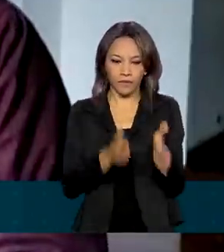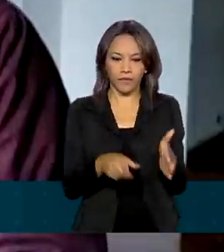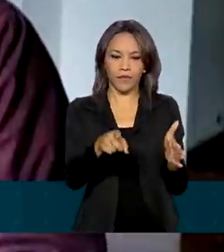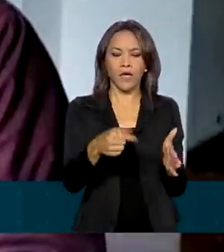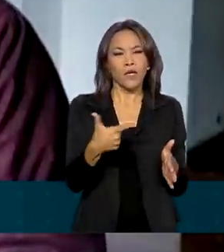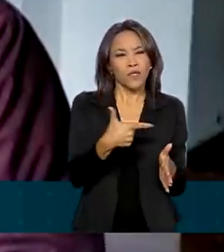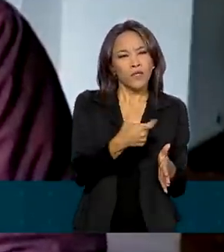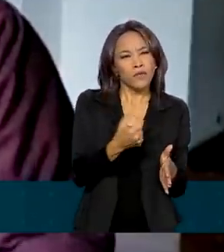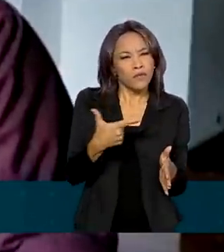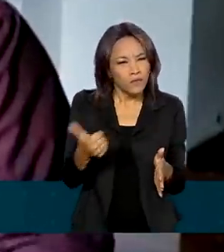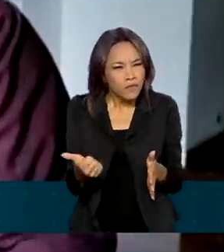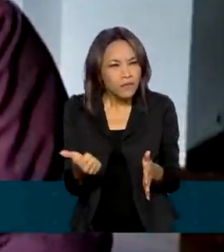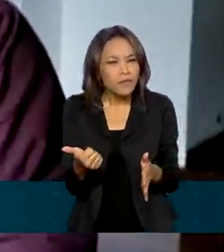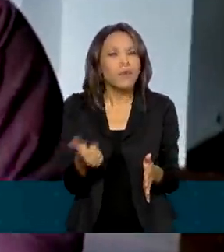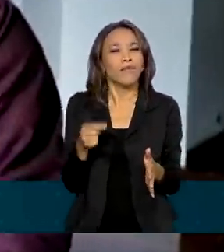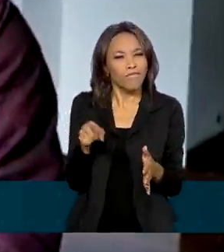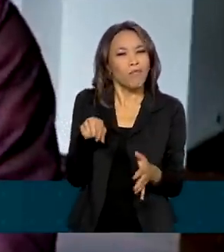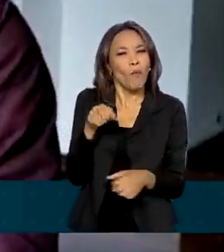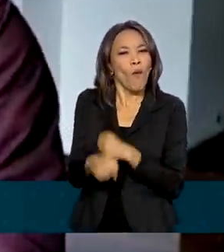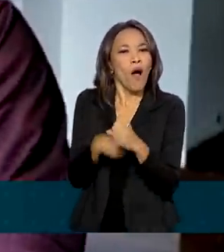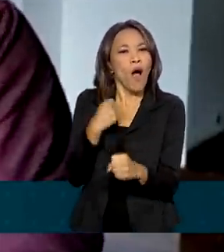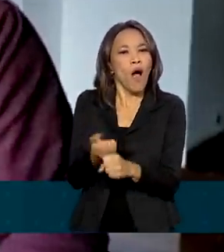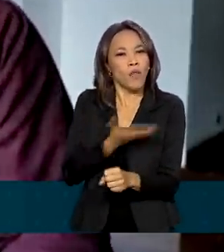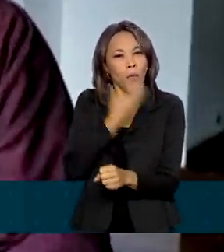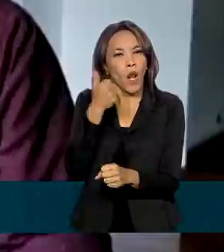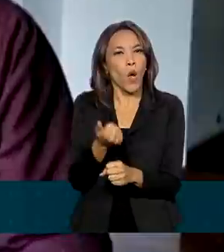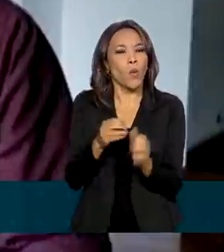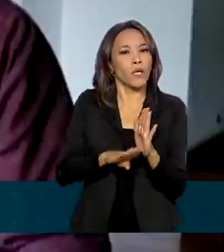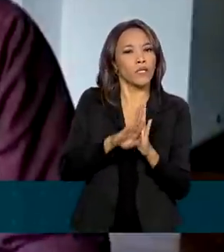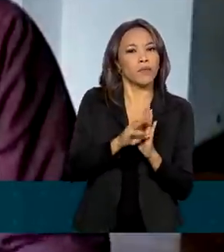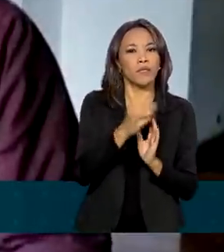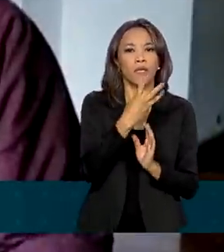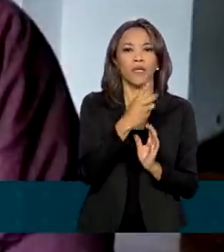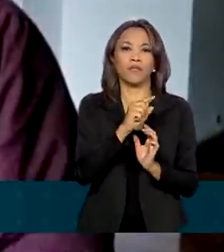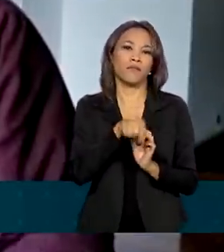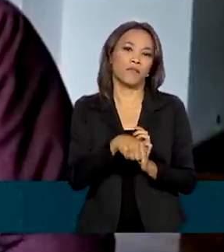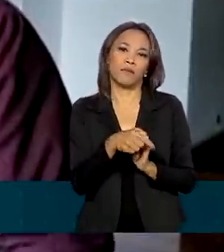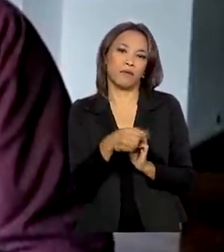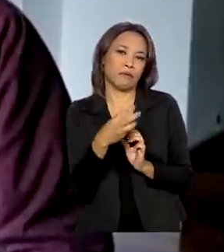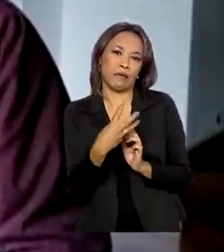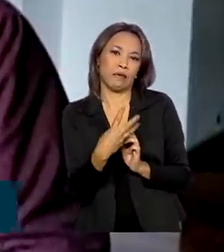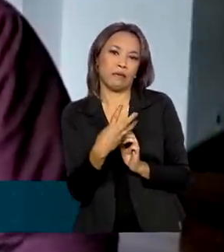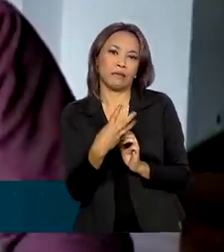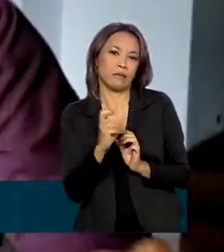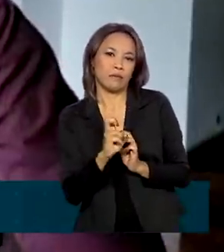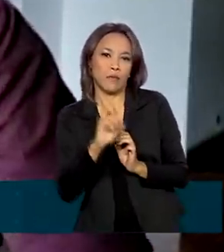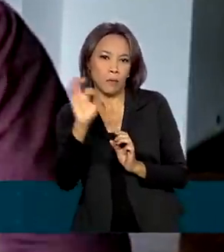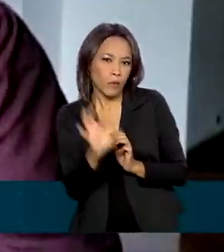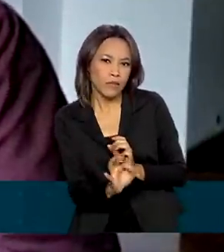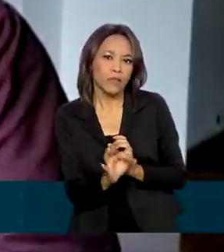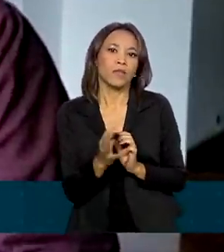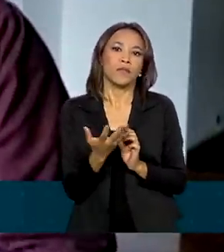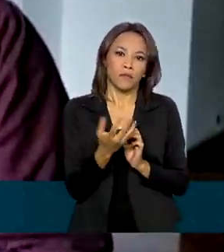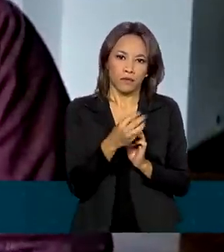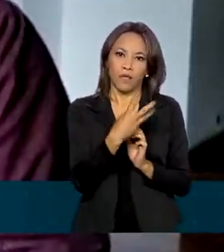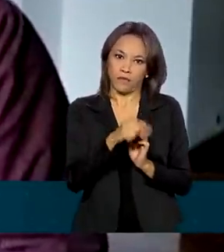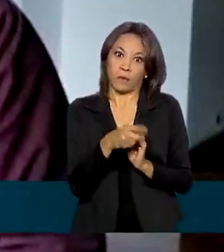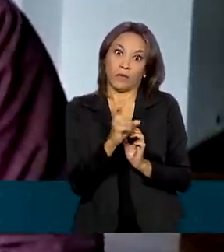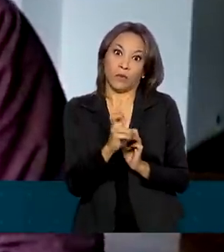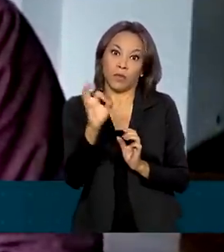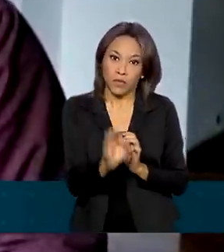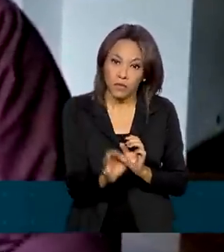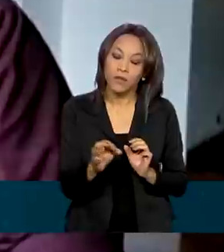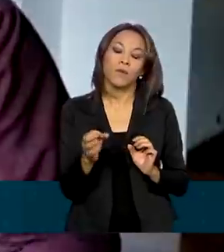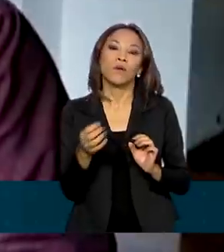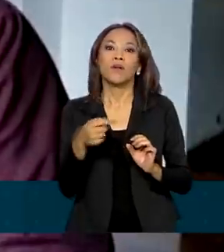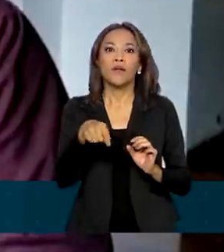um ano melhor. gente espera um crescimento entre 3% e 3,5%. Certamente, a gente não vai ter um ano que vem